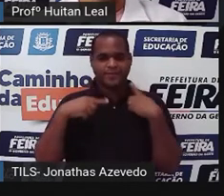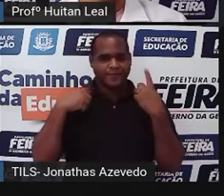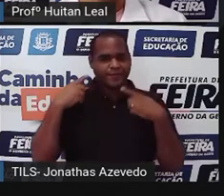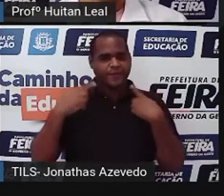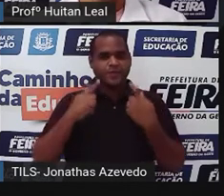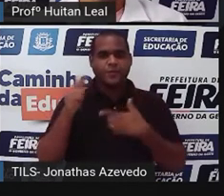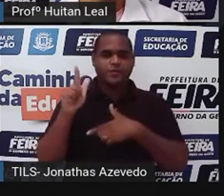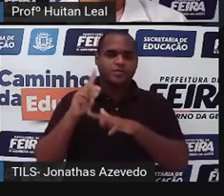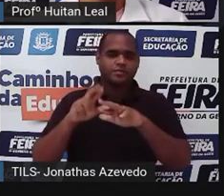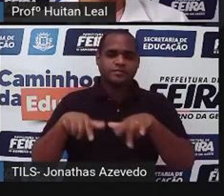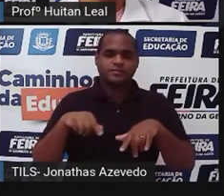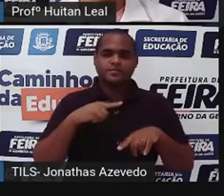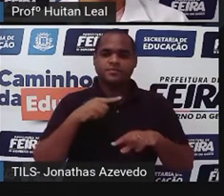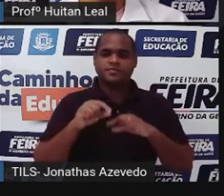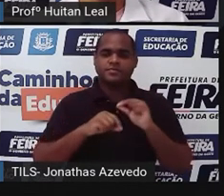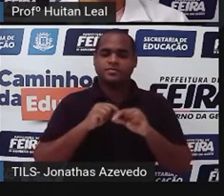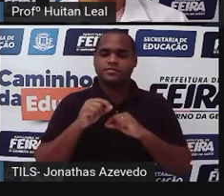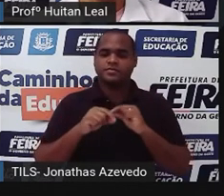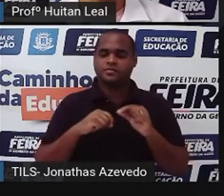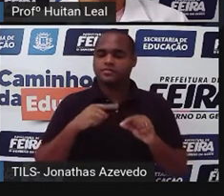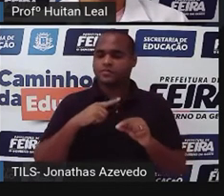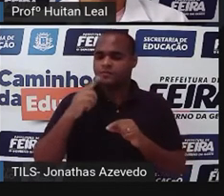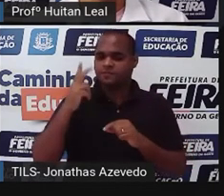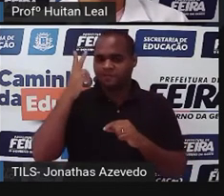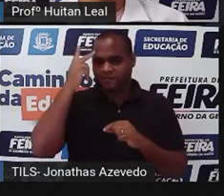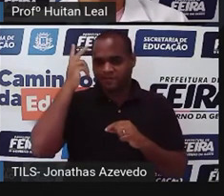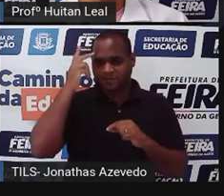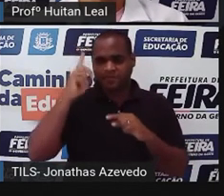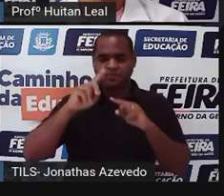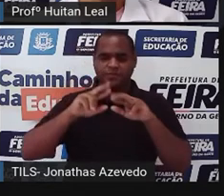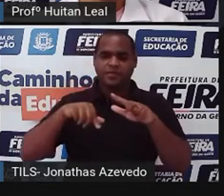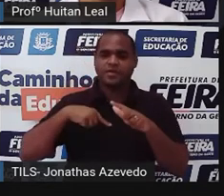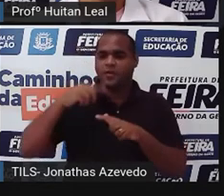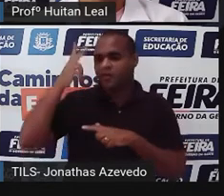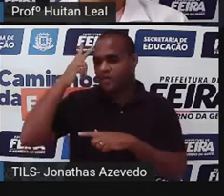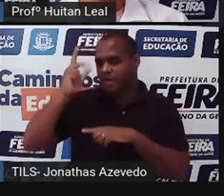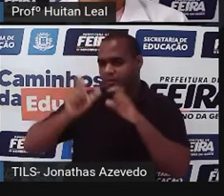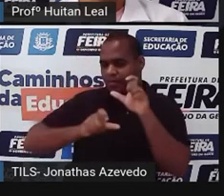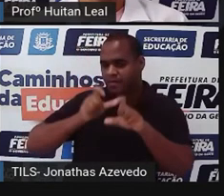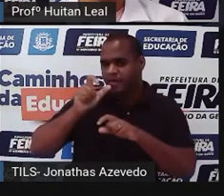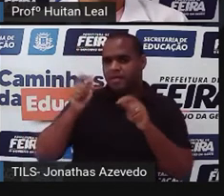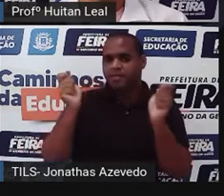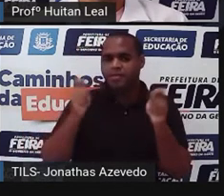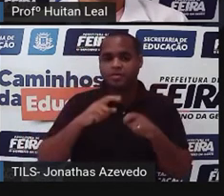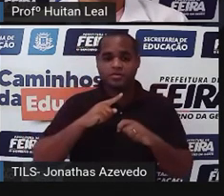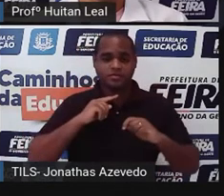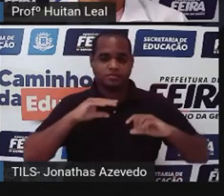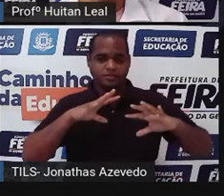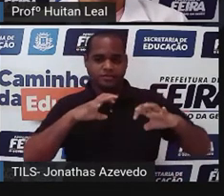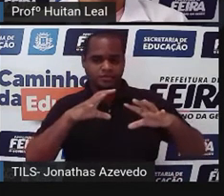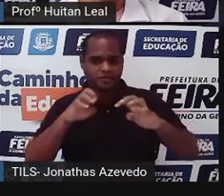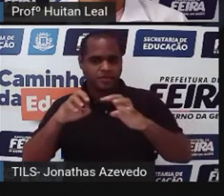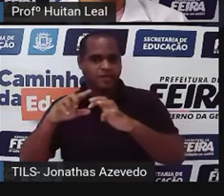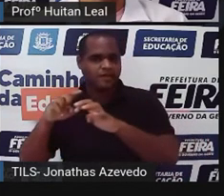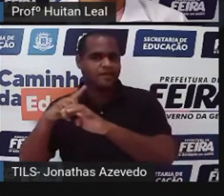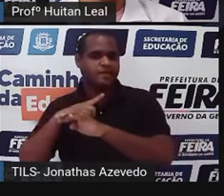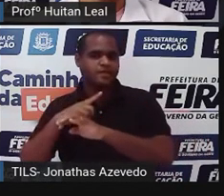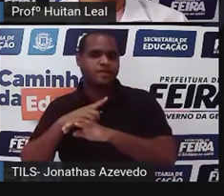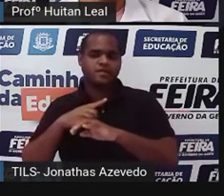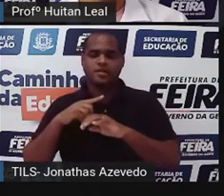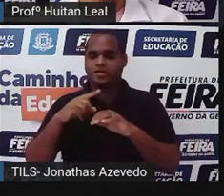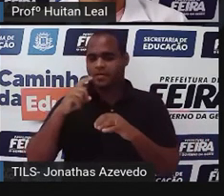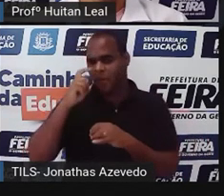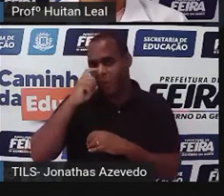eventos. As personagens podem ser naturais, pessoas comuns, que são assombradas por seres sobrenaturais,